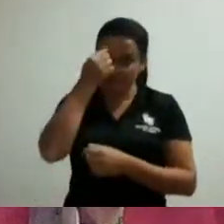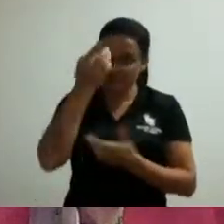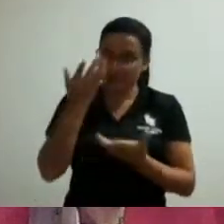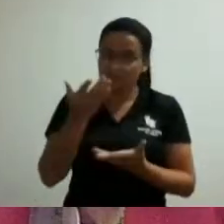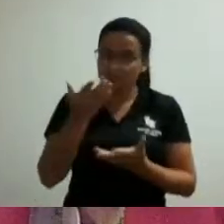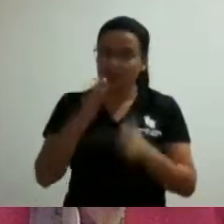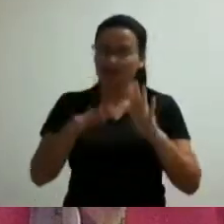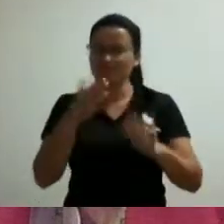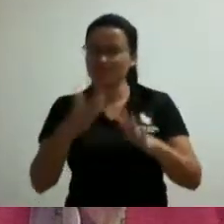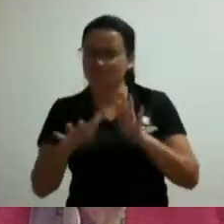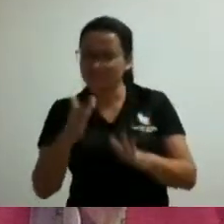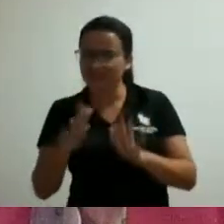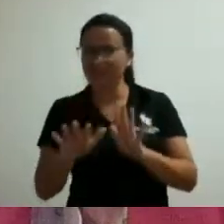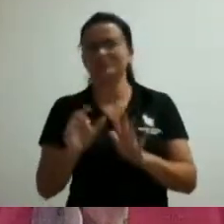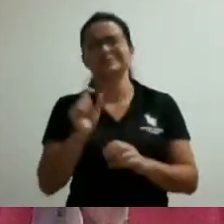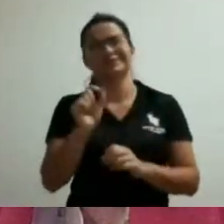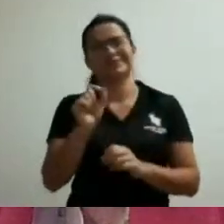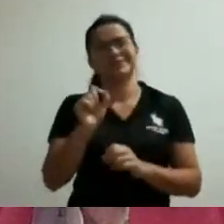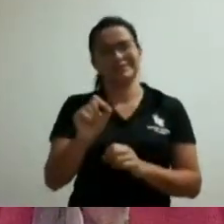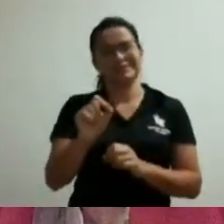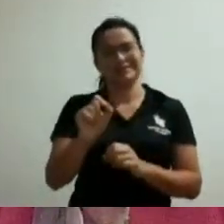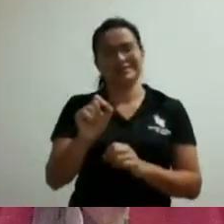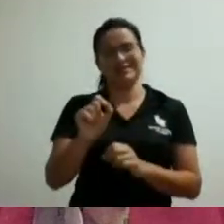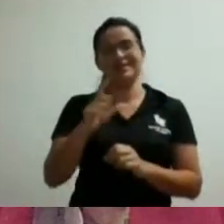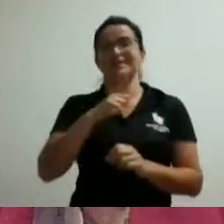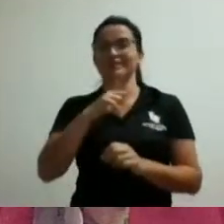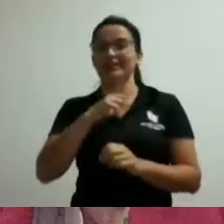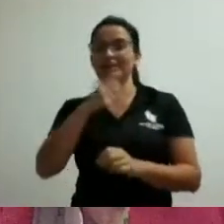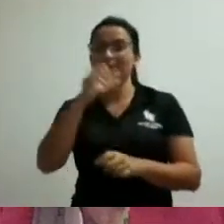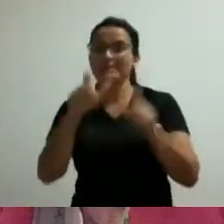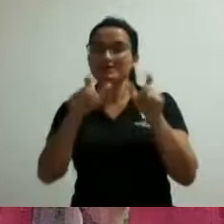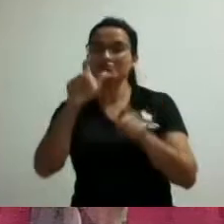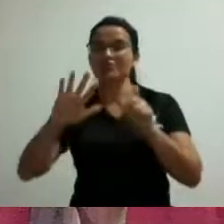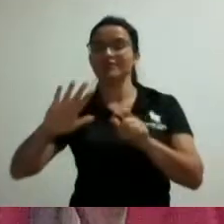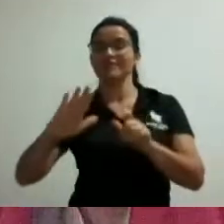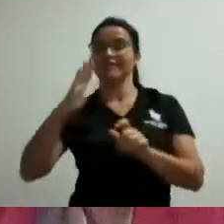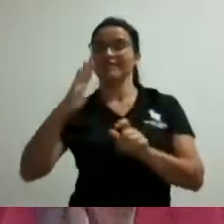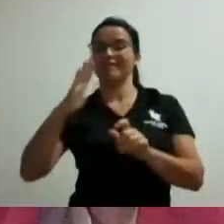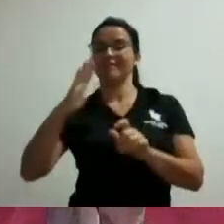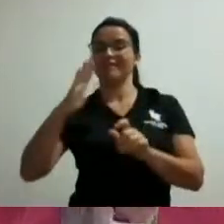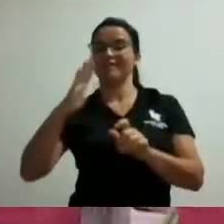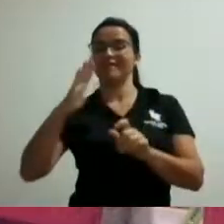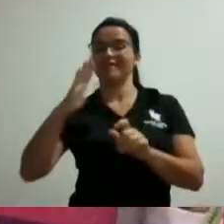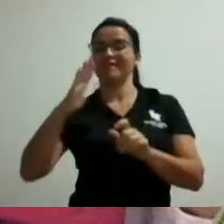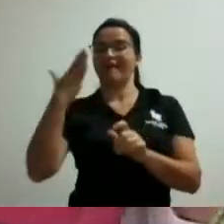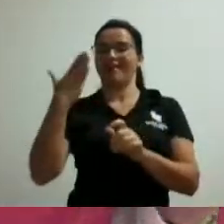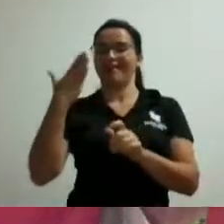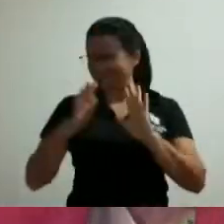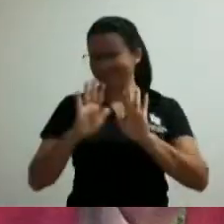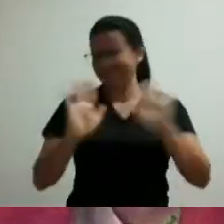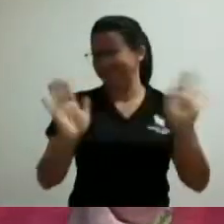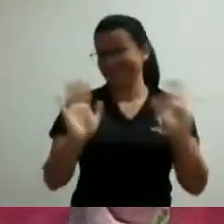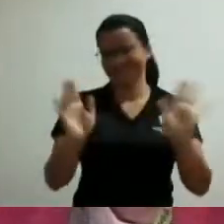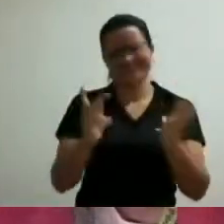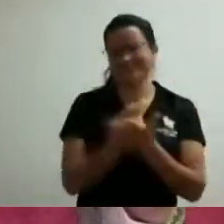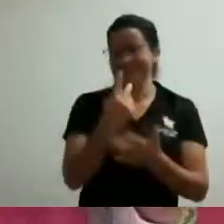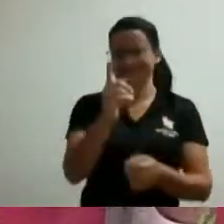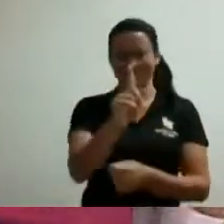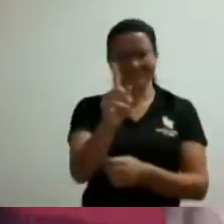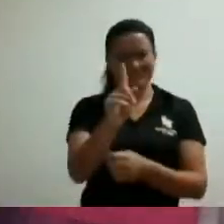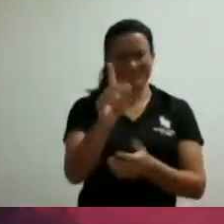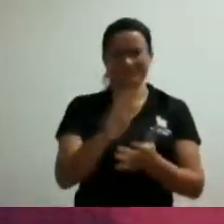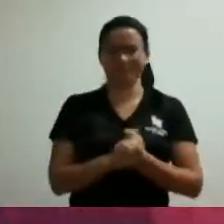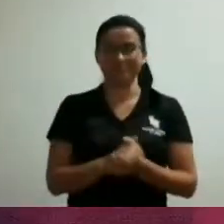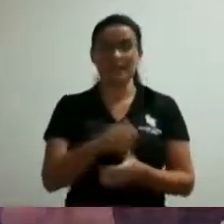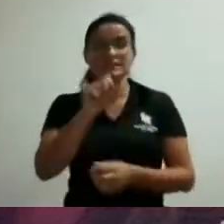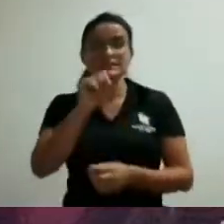não vai passar não gente porque se o poder judiciário o executivo o